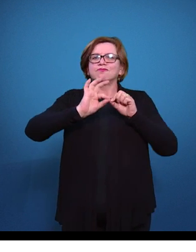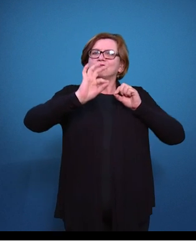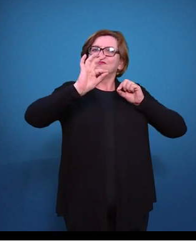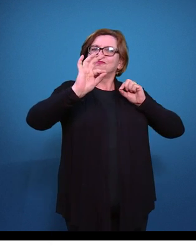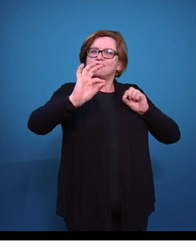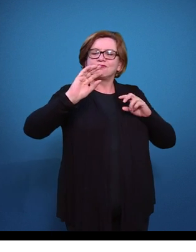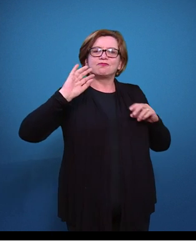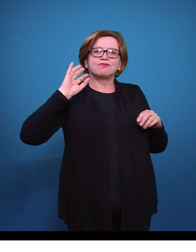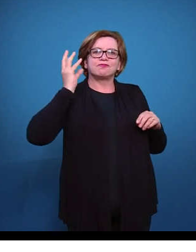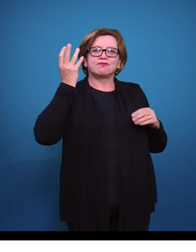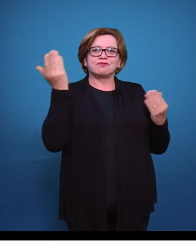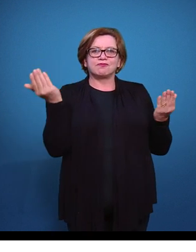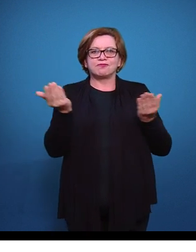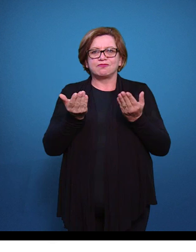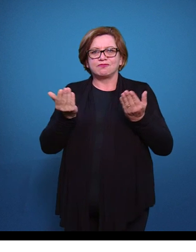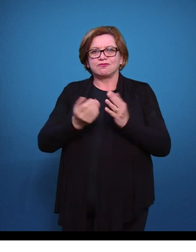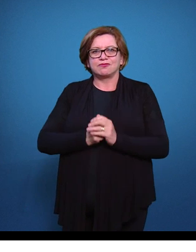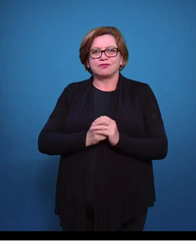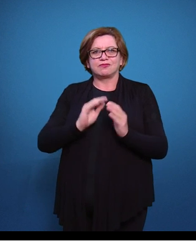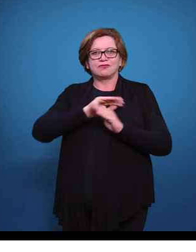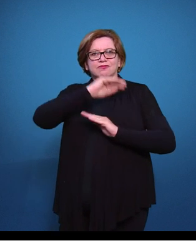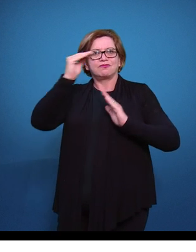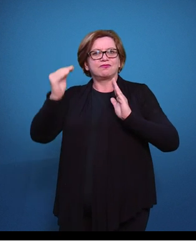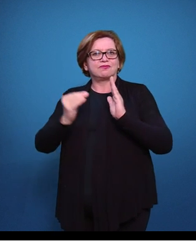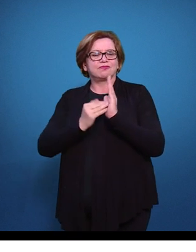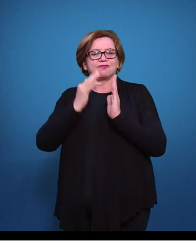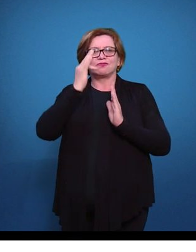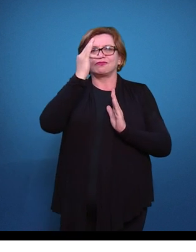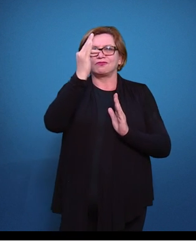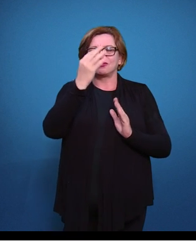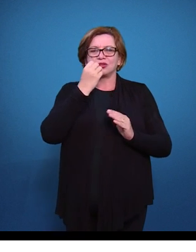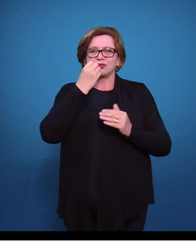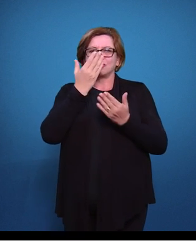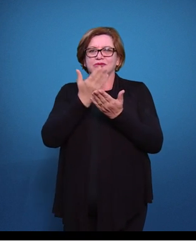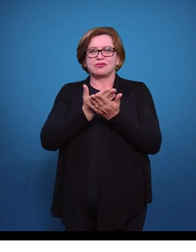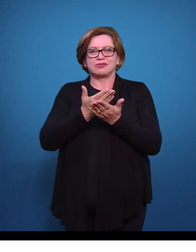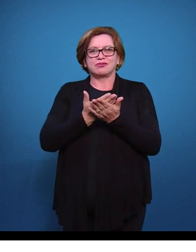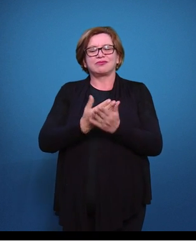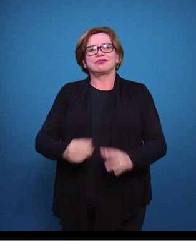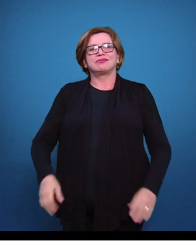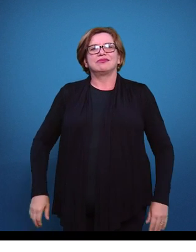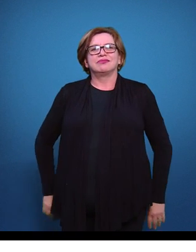acontecem nos dias de hoje. Até mais e boa continuidade nos estudos.